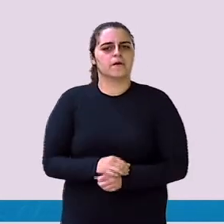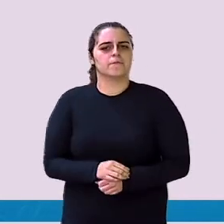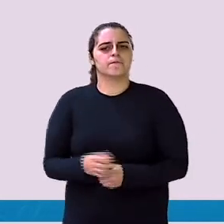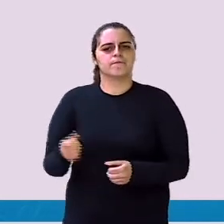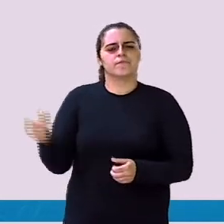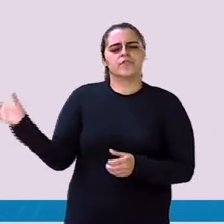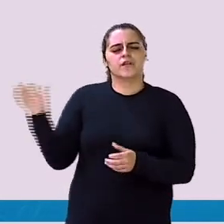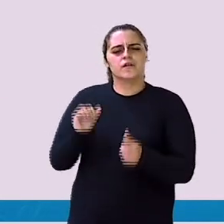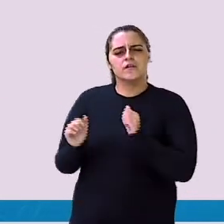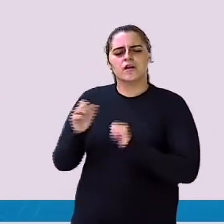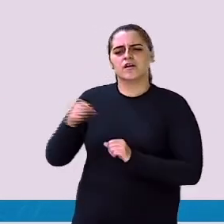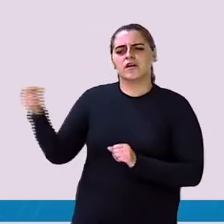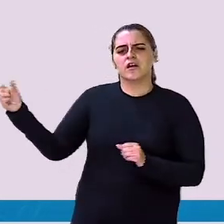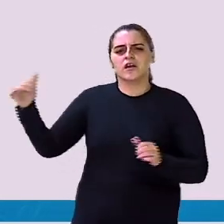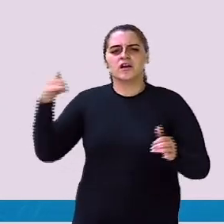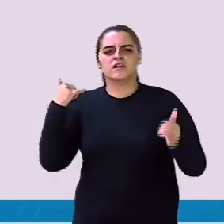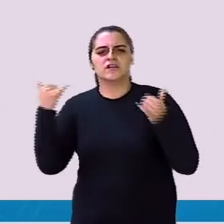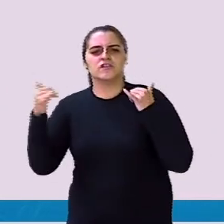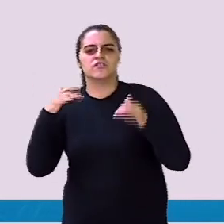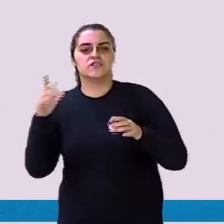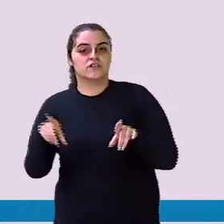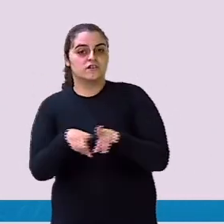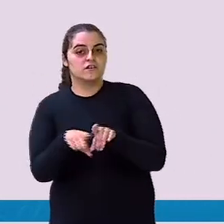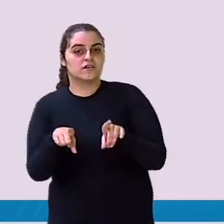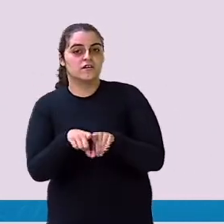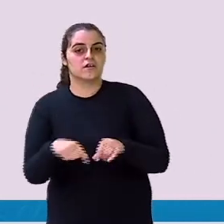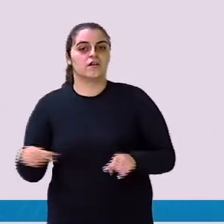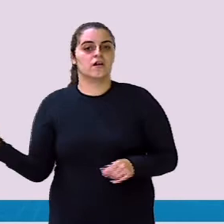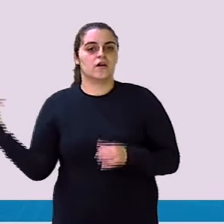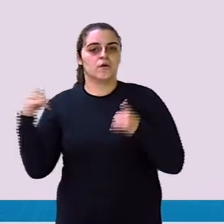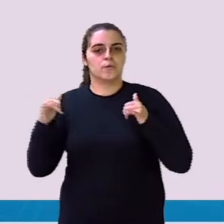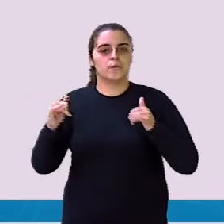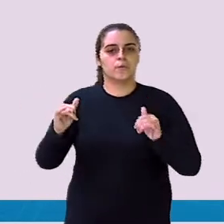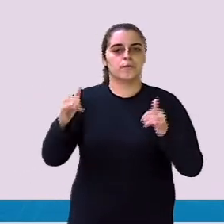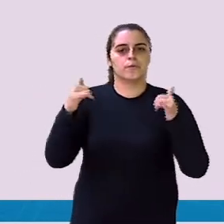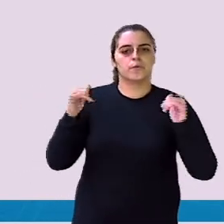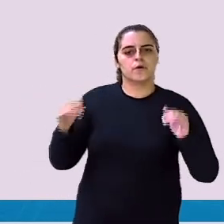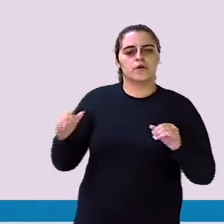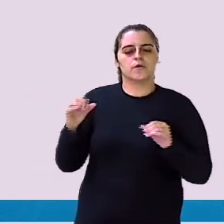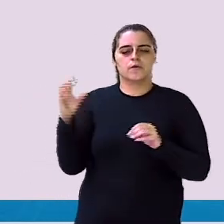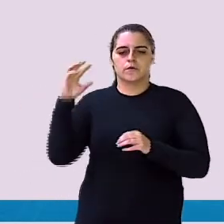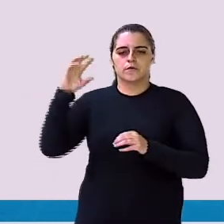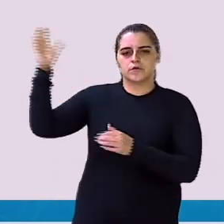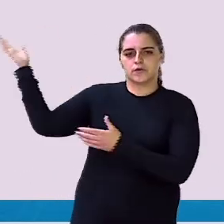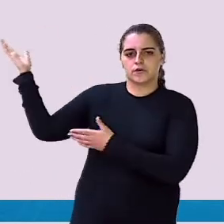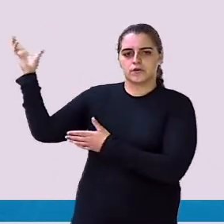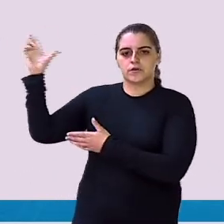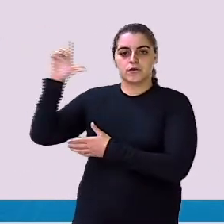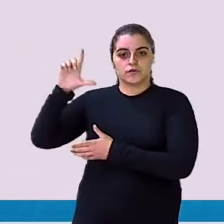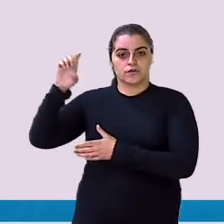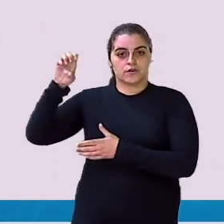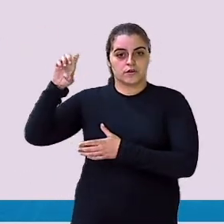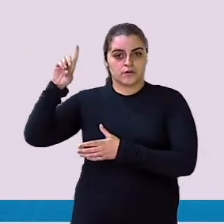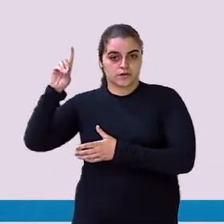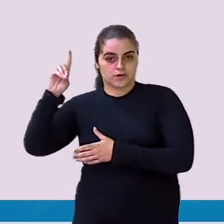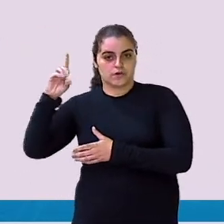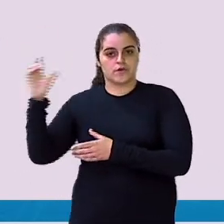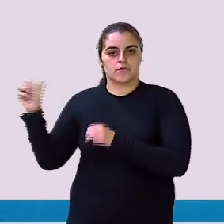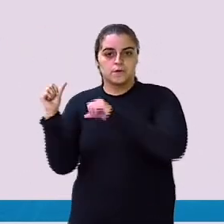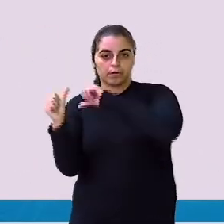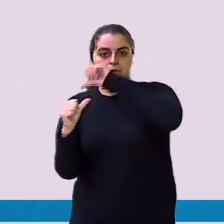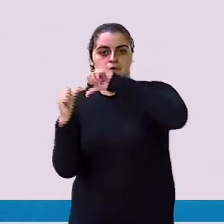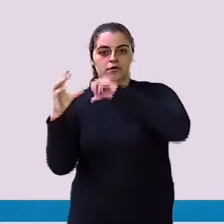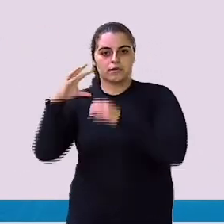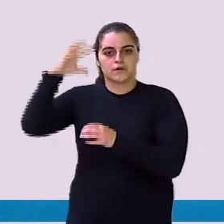Economizar energia elétrica Olha que interessante Troque suas lâmpadas comuns Pela de LED A